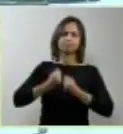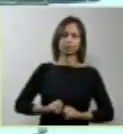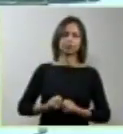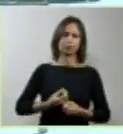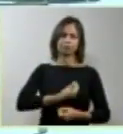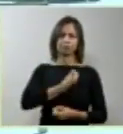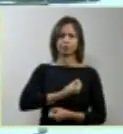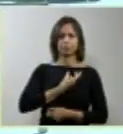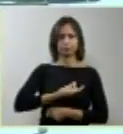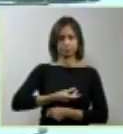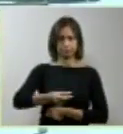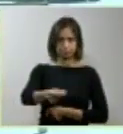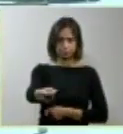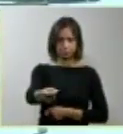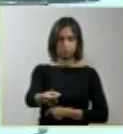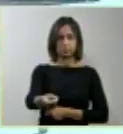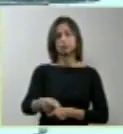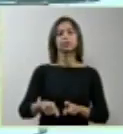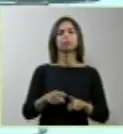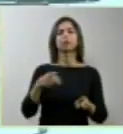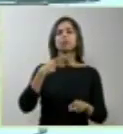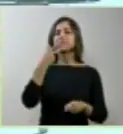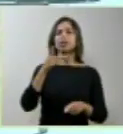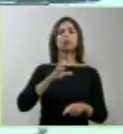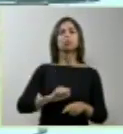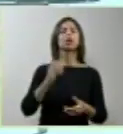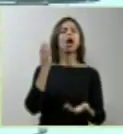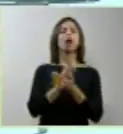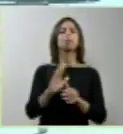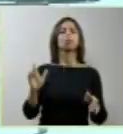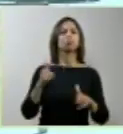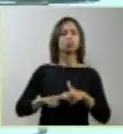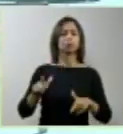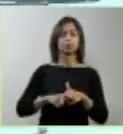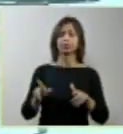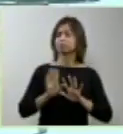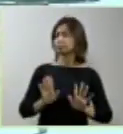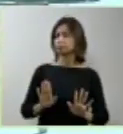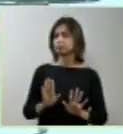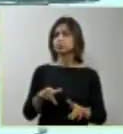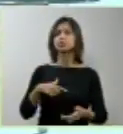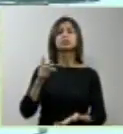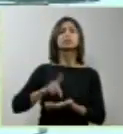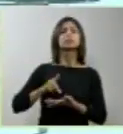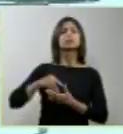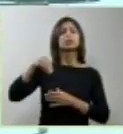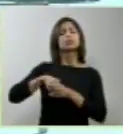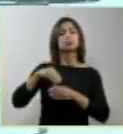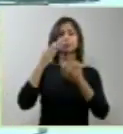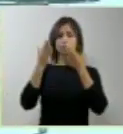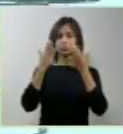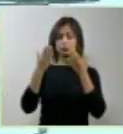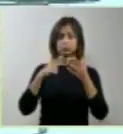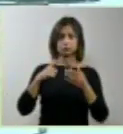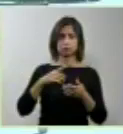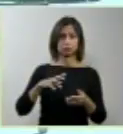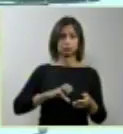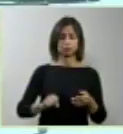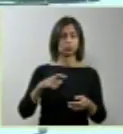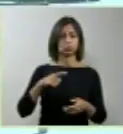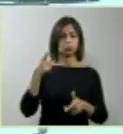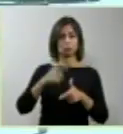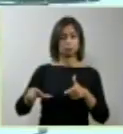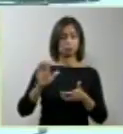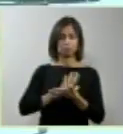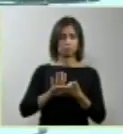Quer dizer, fala-se como se com o aborto se encerrasse o problema. E, na verdade, do ponto de vista psicológico, o aborto não encerra problema